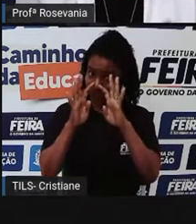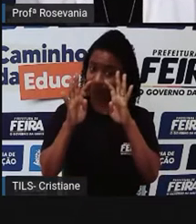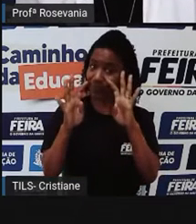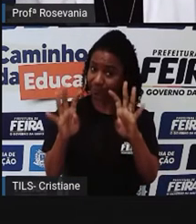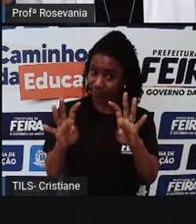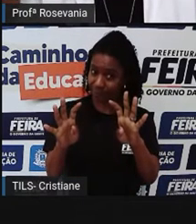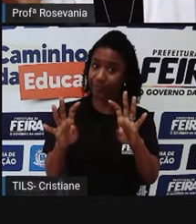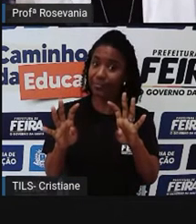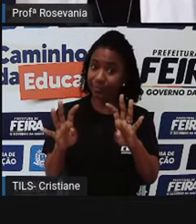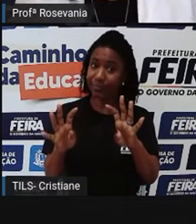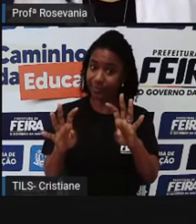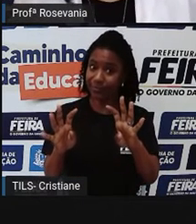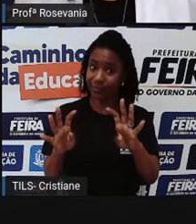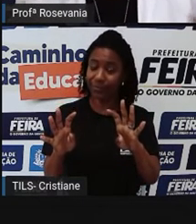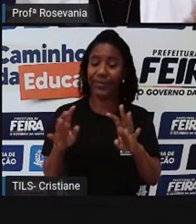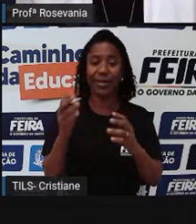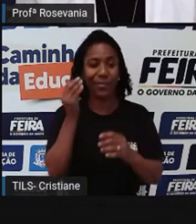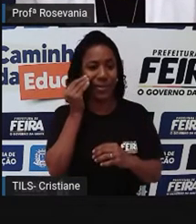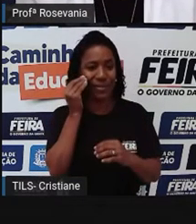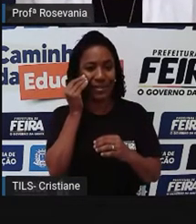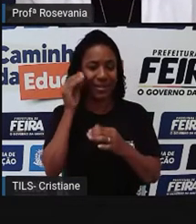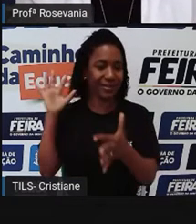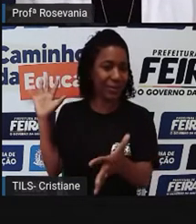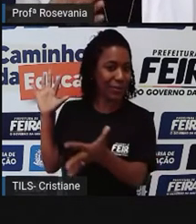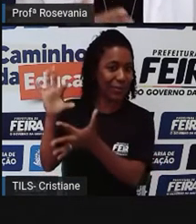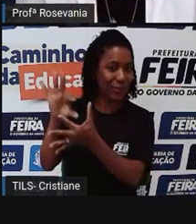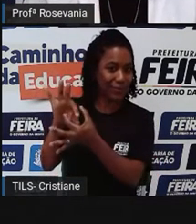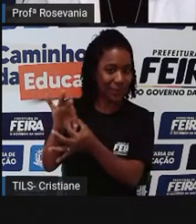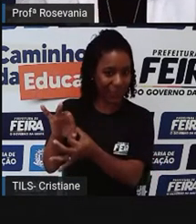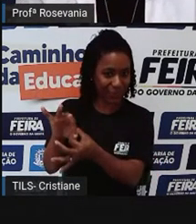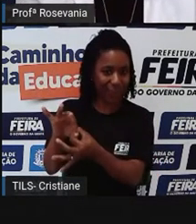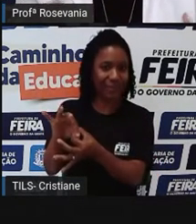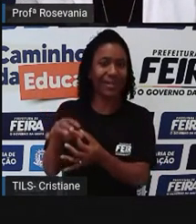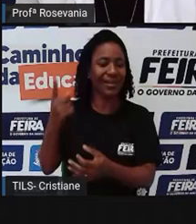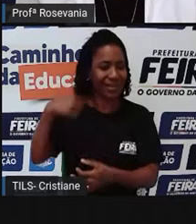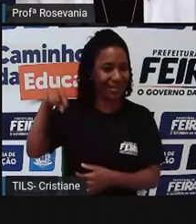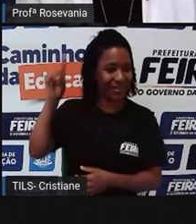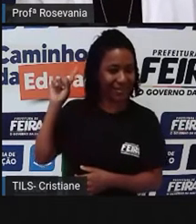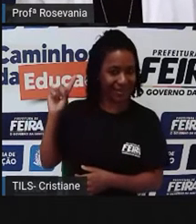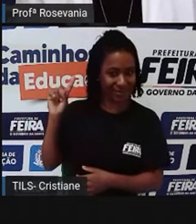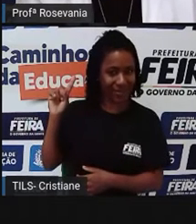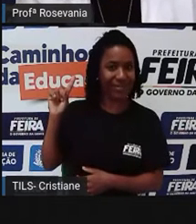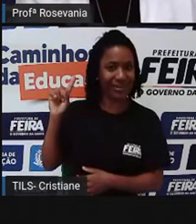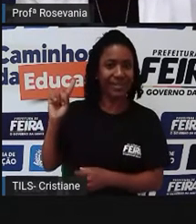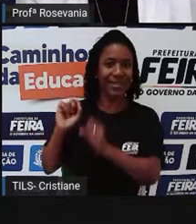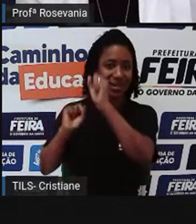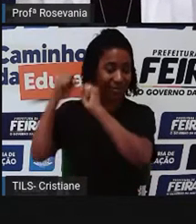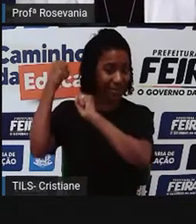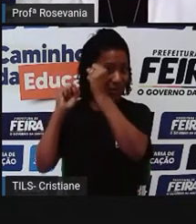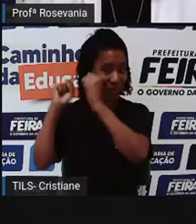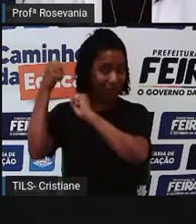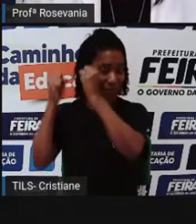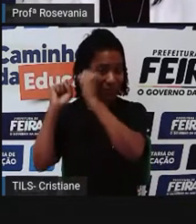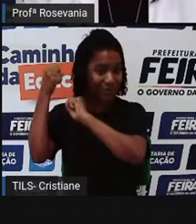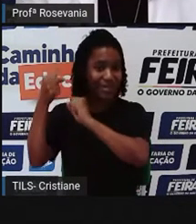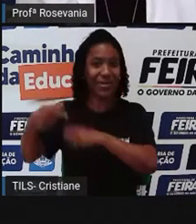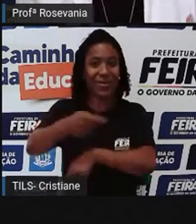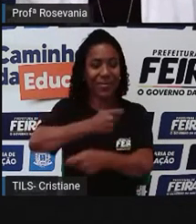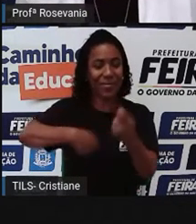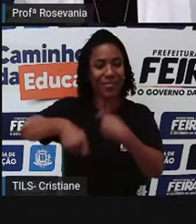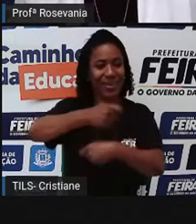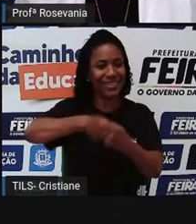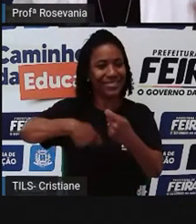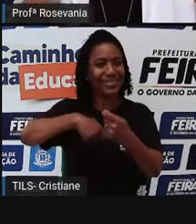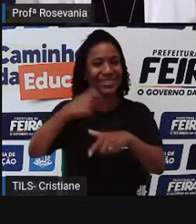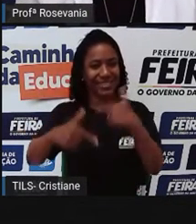é uma continuidade da aula anterior. Nós falamos sobre indústria, comércio e